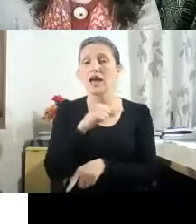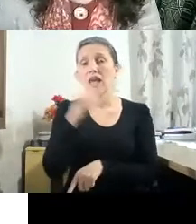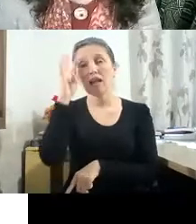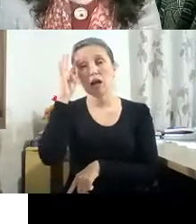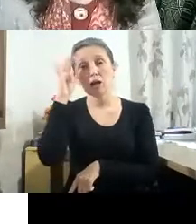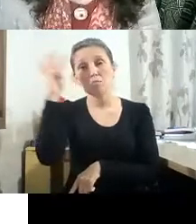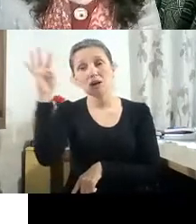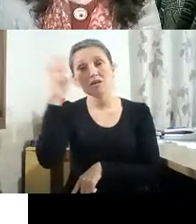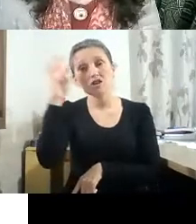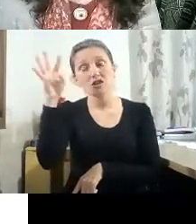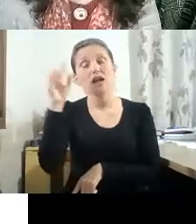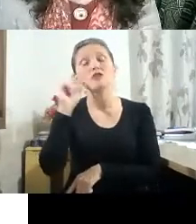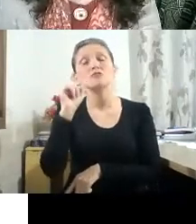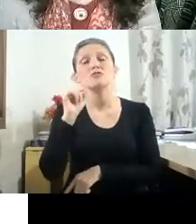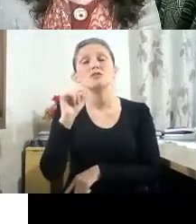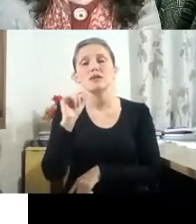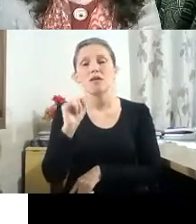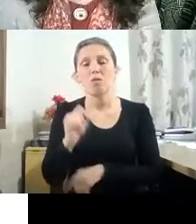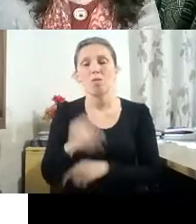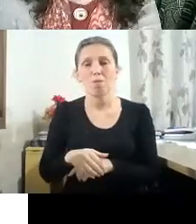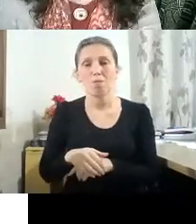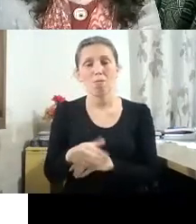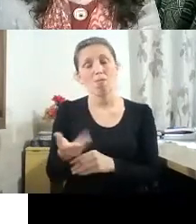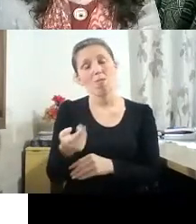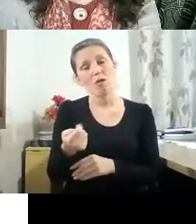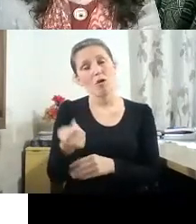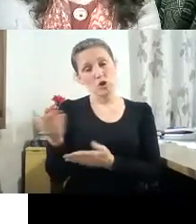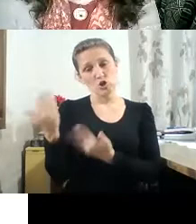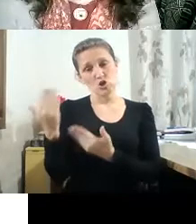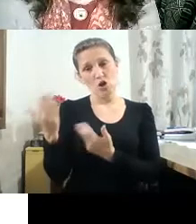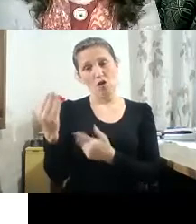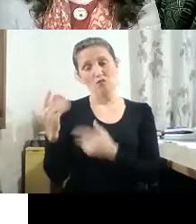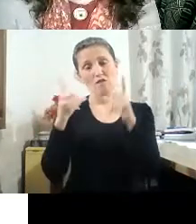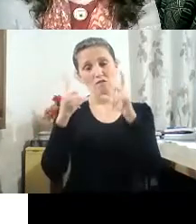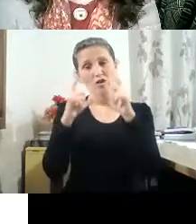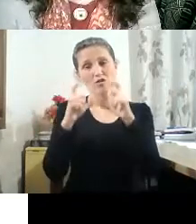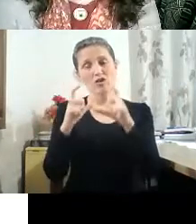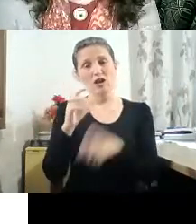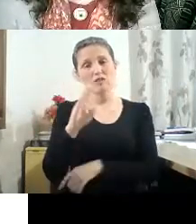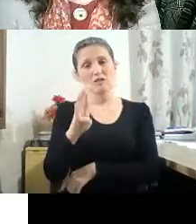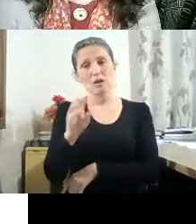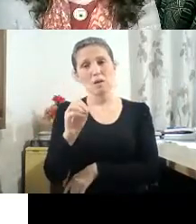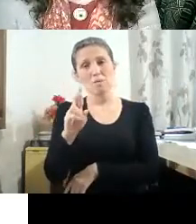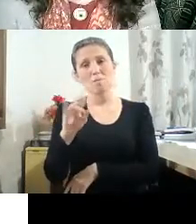jovem fotógrafo Boris, ainda 1955,